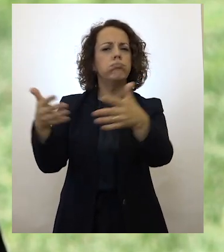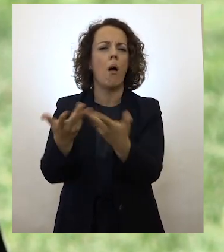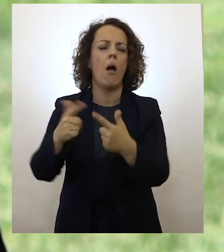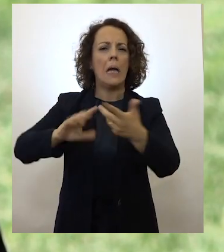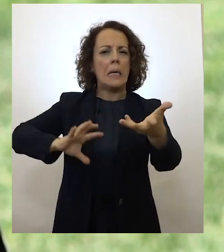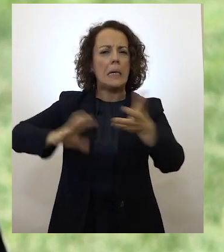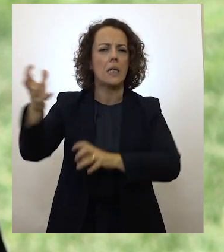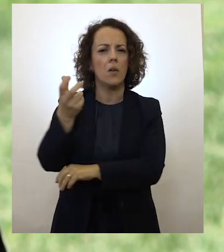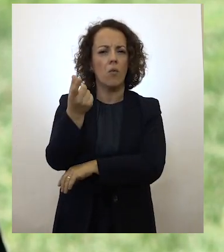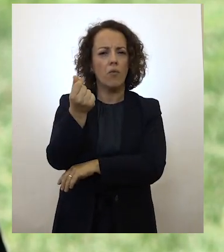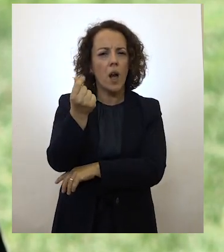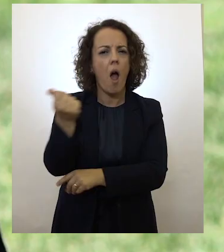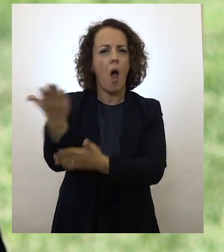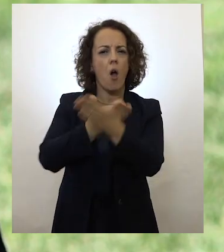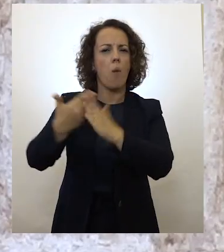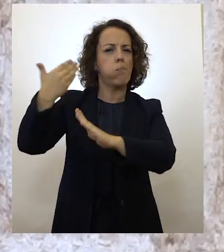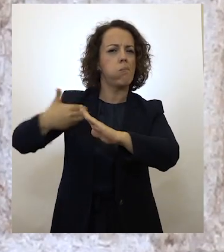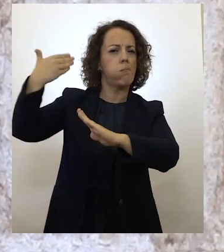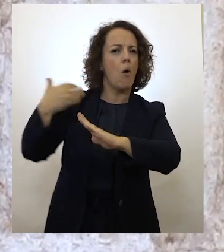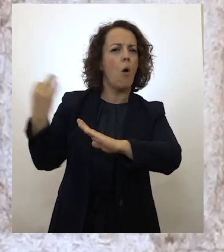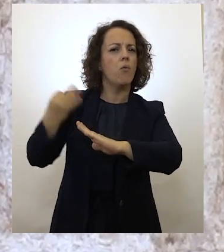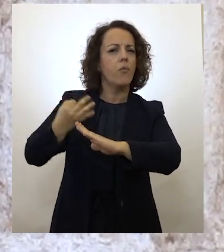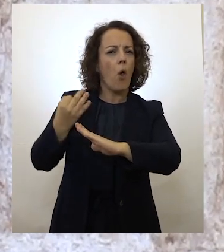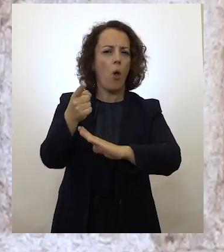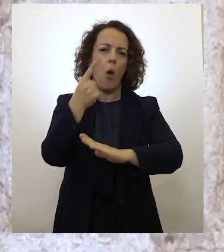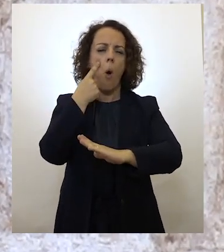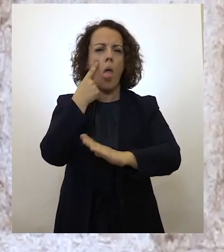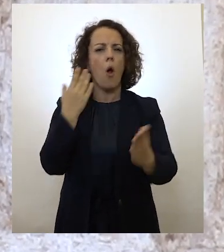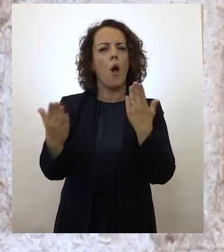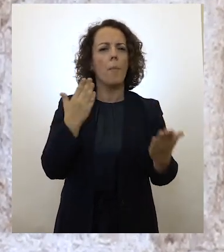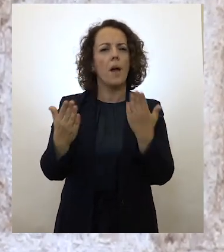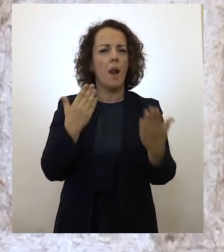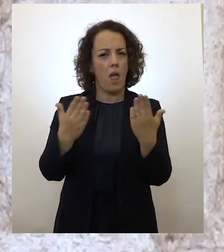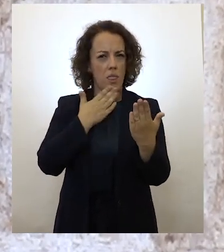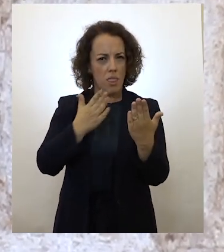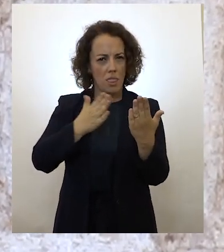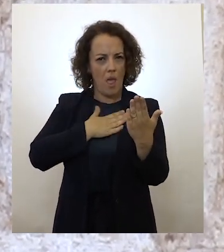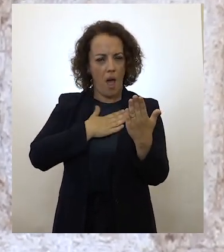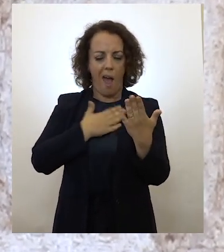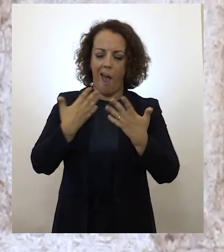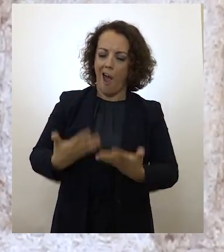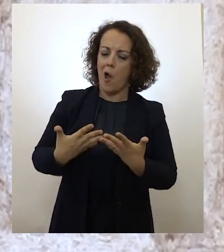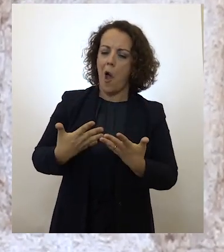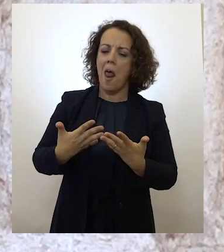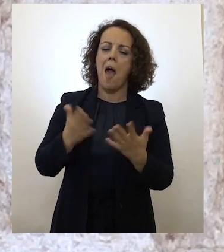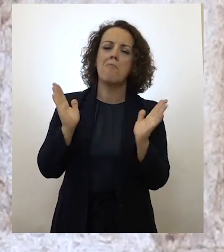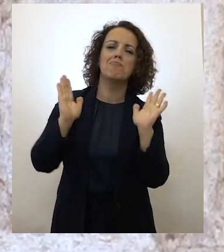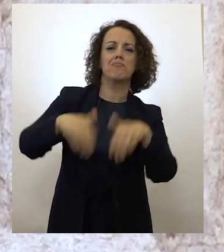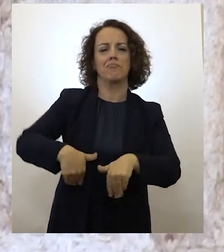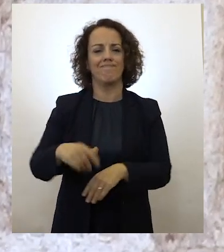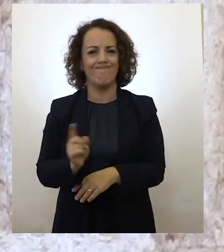com outras crises financeiras e económicas das últimas décadas e minimizamos o que vivemos.